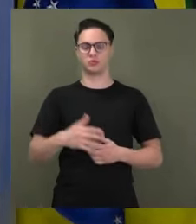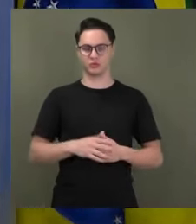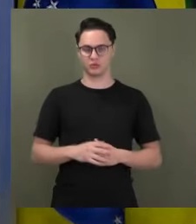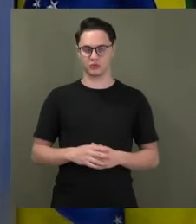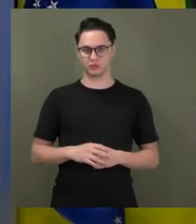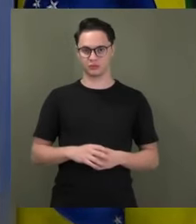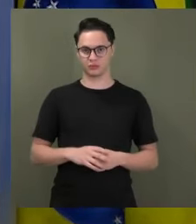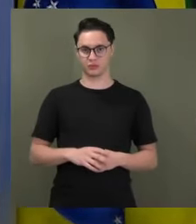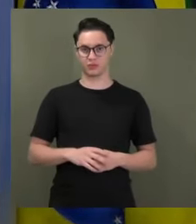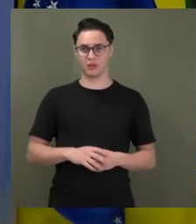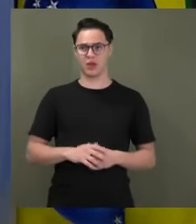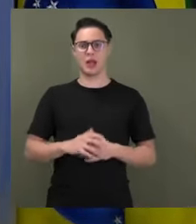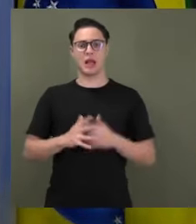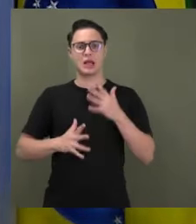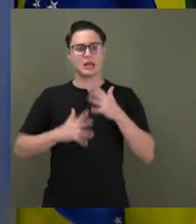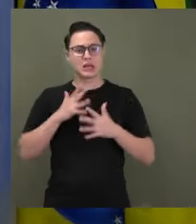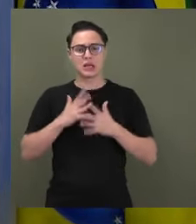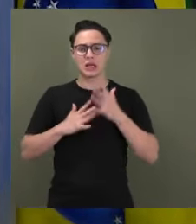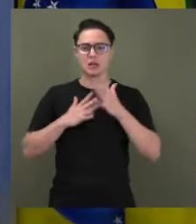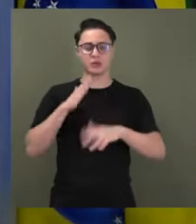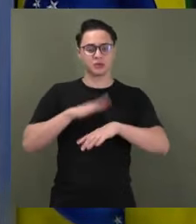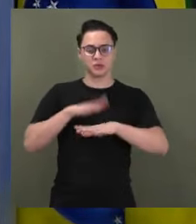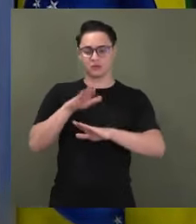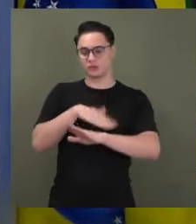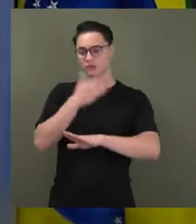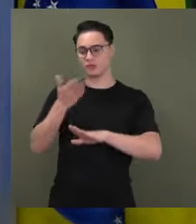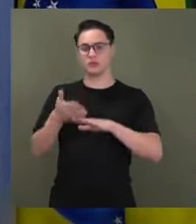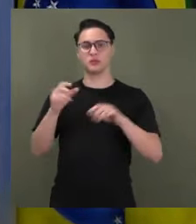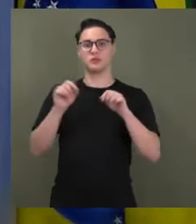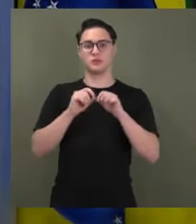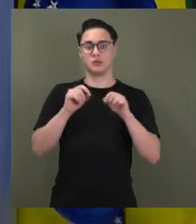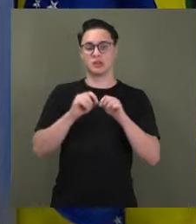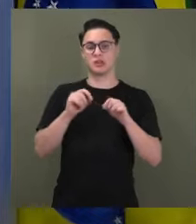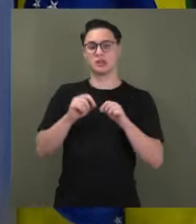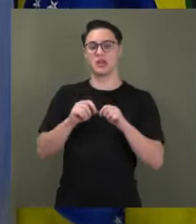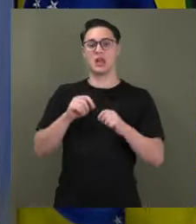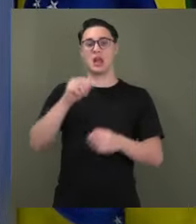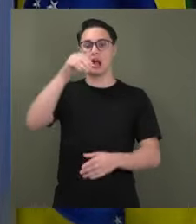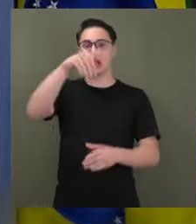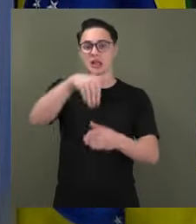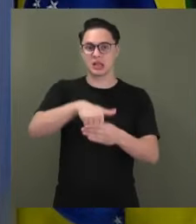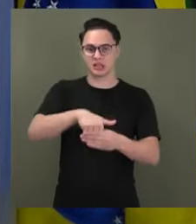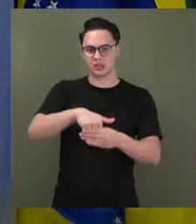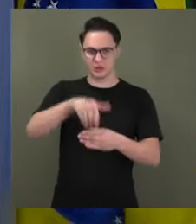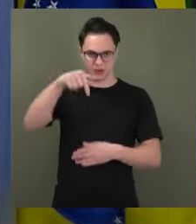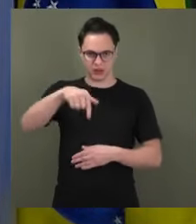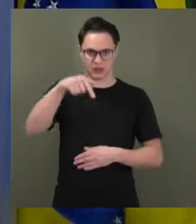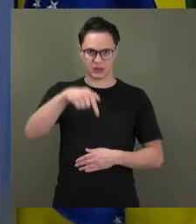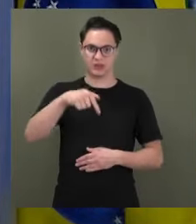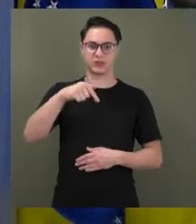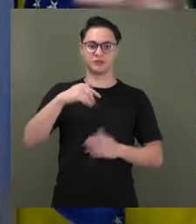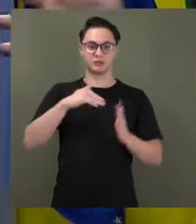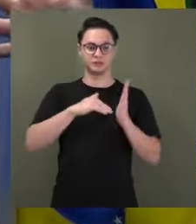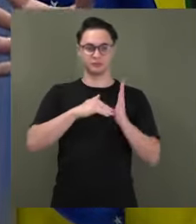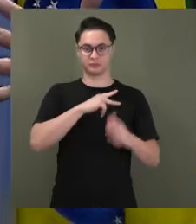É uma interferência o tempo todo, até a eleição de presidente do Senado, tem ministros do Supremo que ligam para os senadores. A